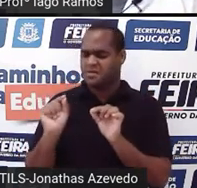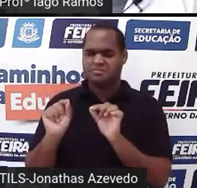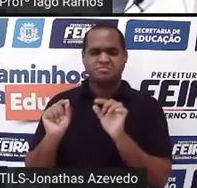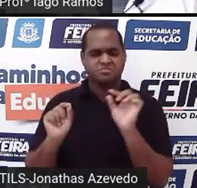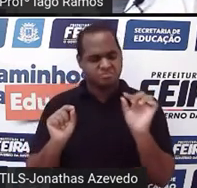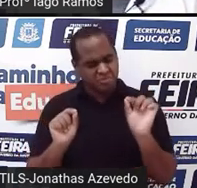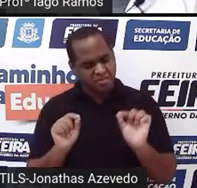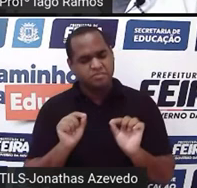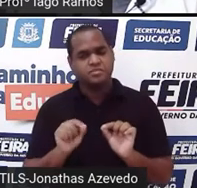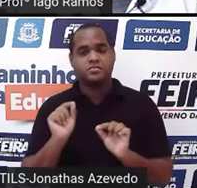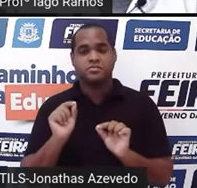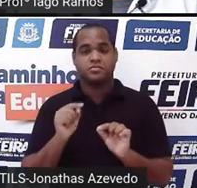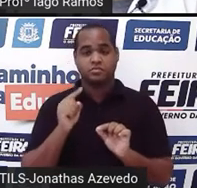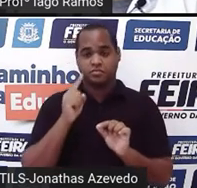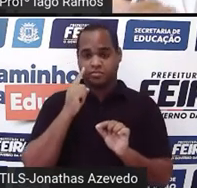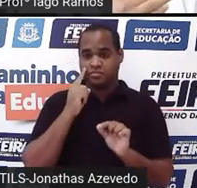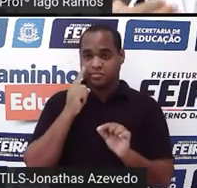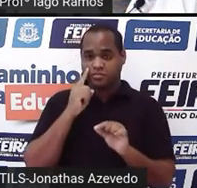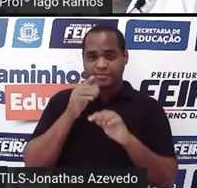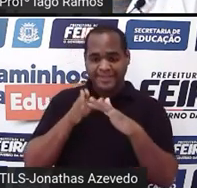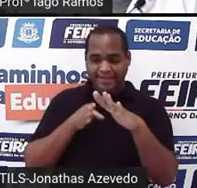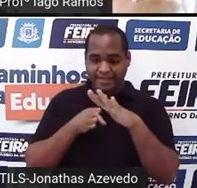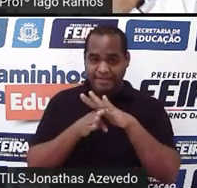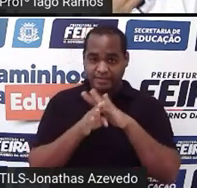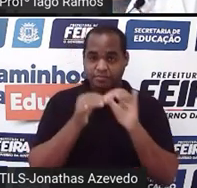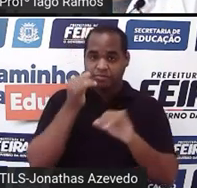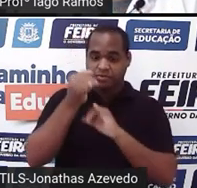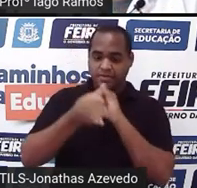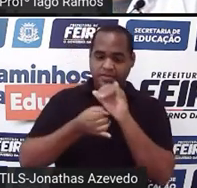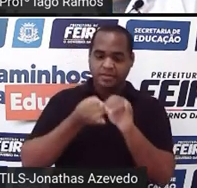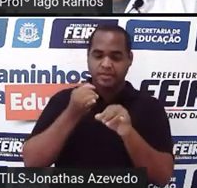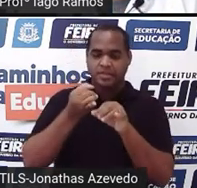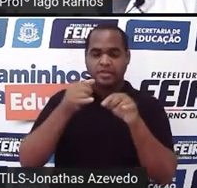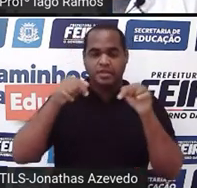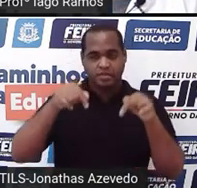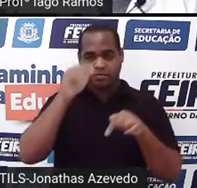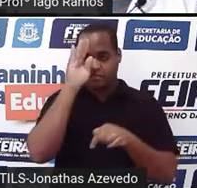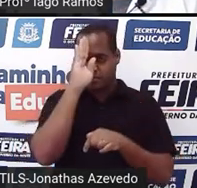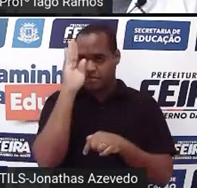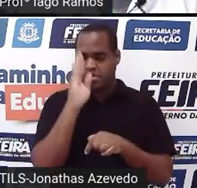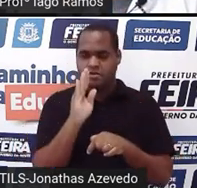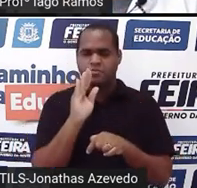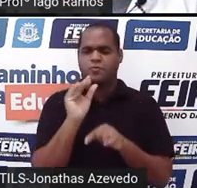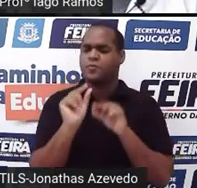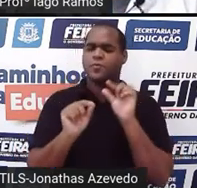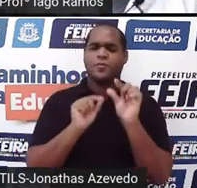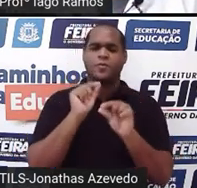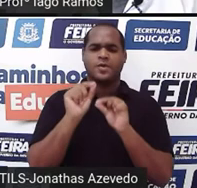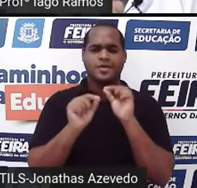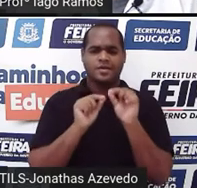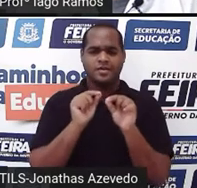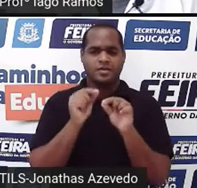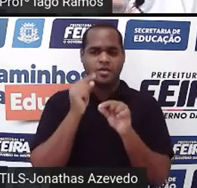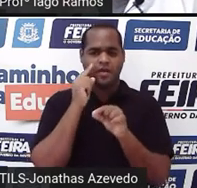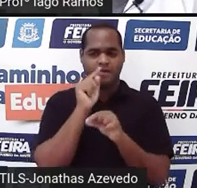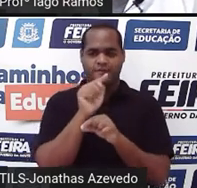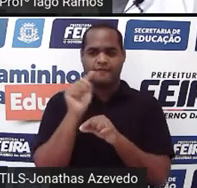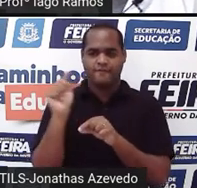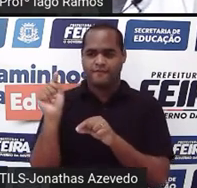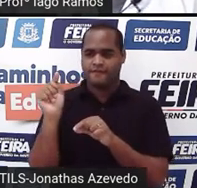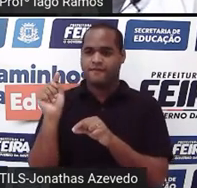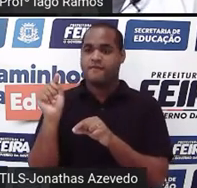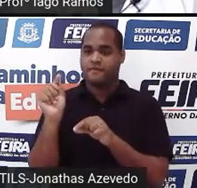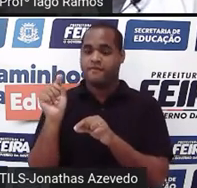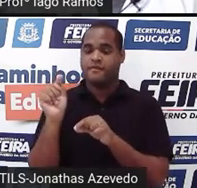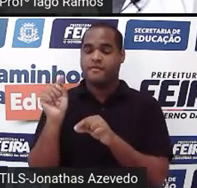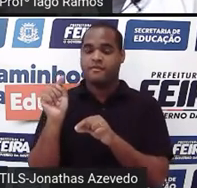Então, por exemplo, onde tem ali? Acesso à internet no Brasil. O que é que é isso? Acompanha a setinha na tela. Tá